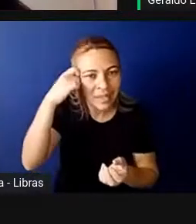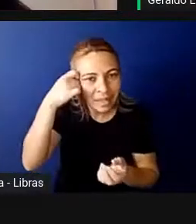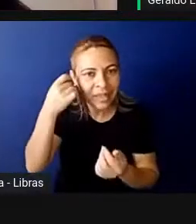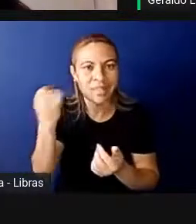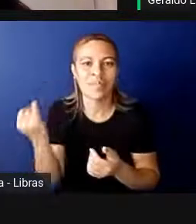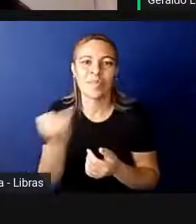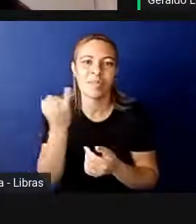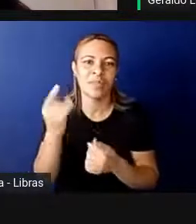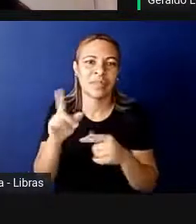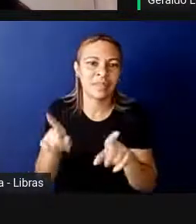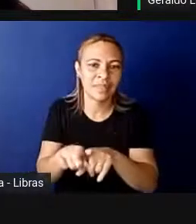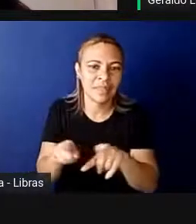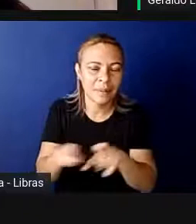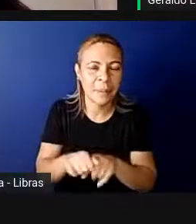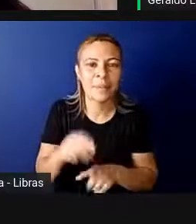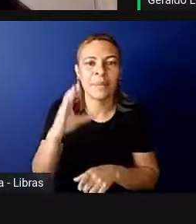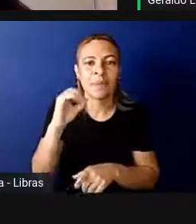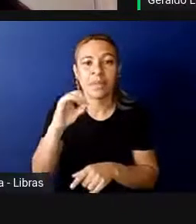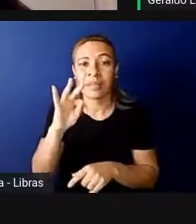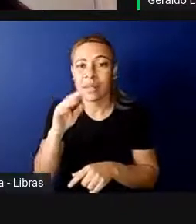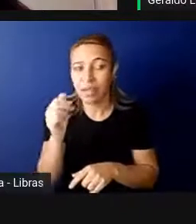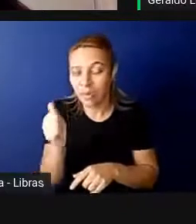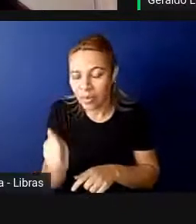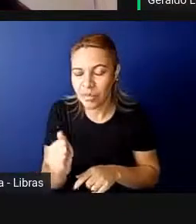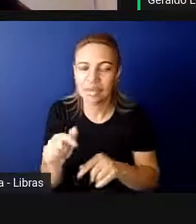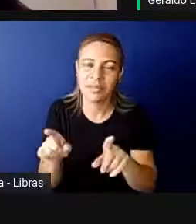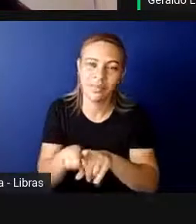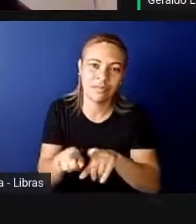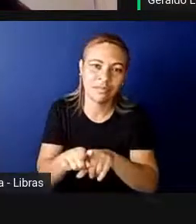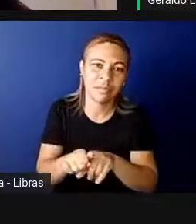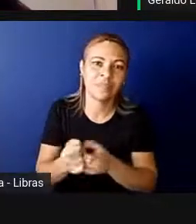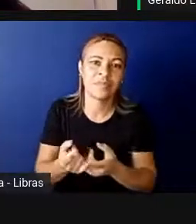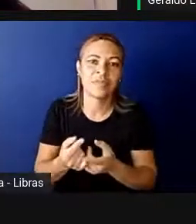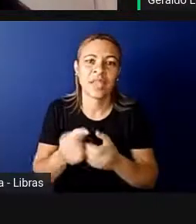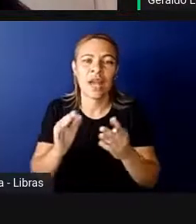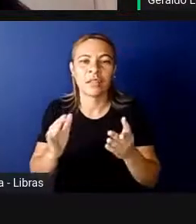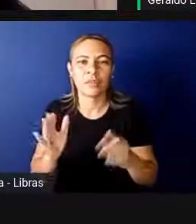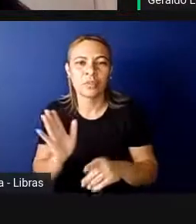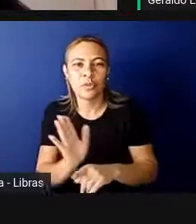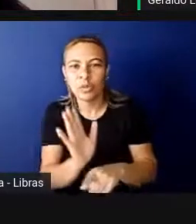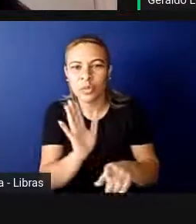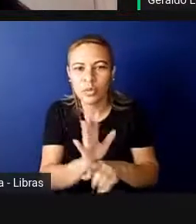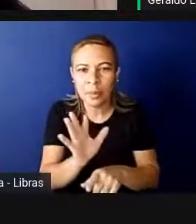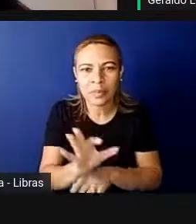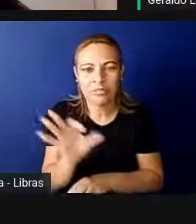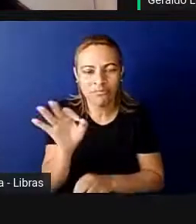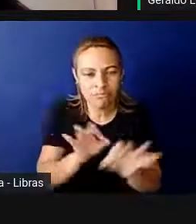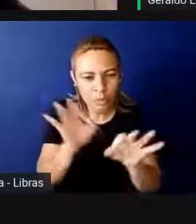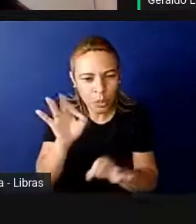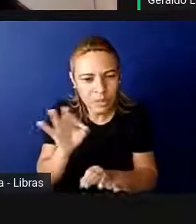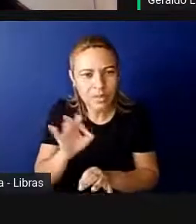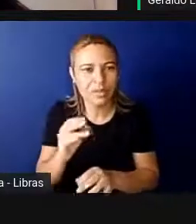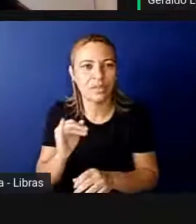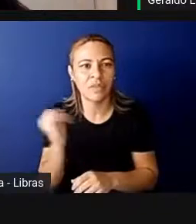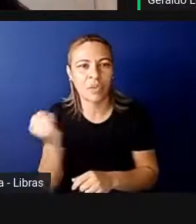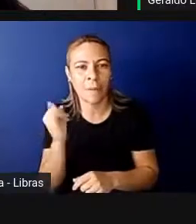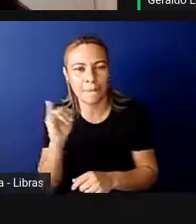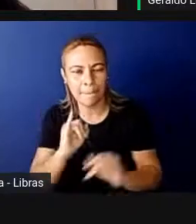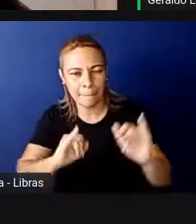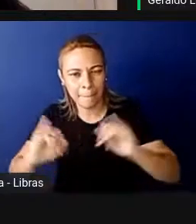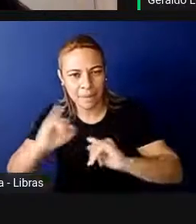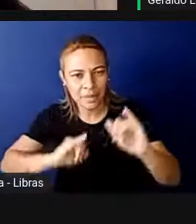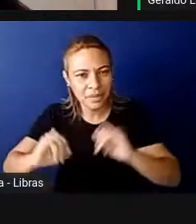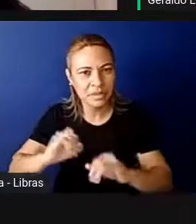pensar nas cotas desse ângulo, as contribuições de dados, que a Daniela trouxe, propostas